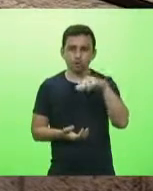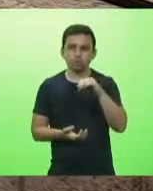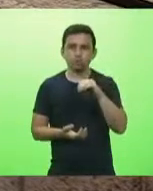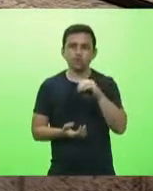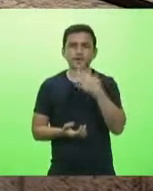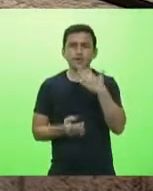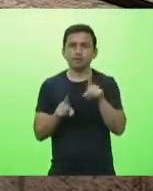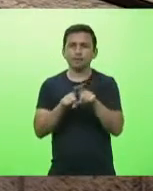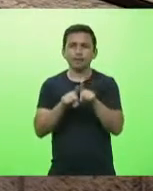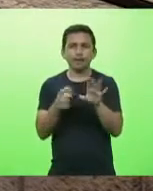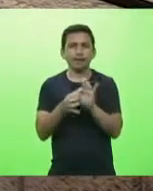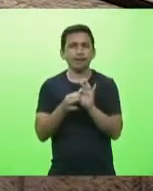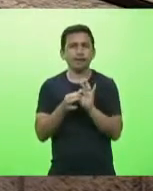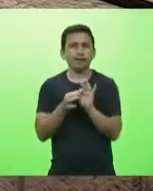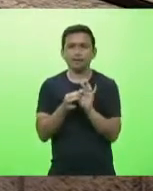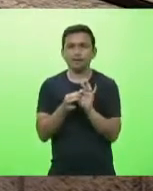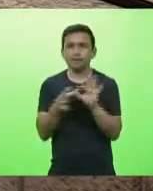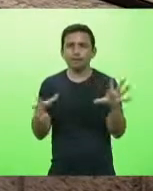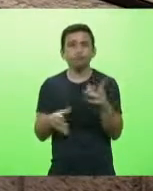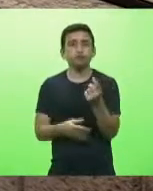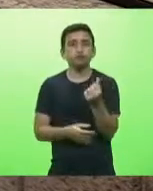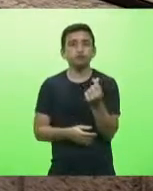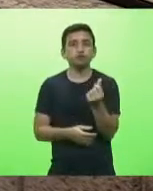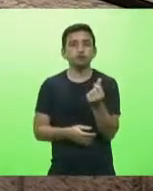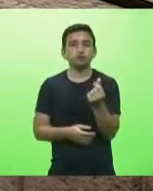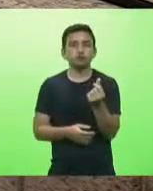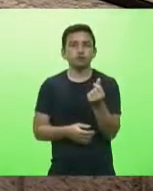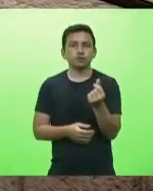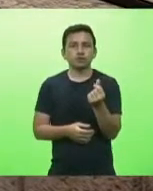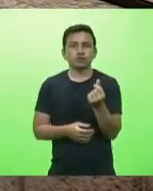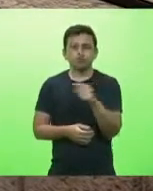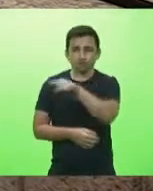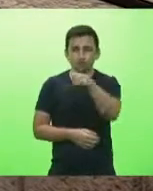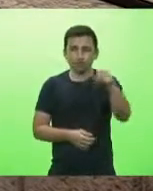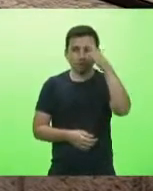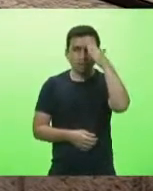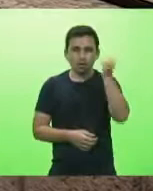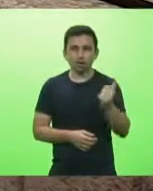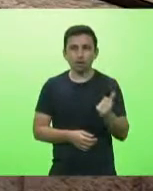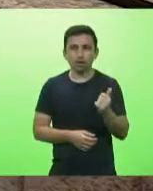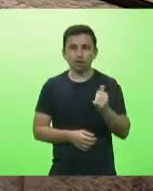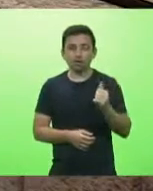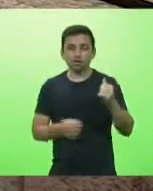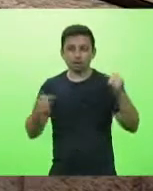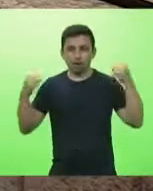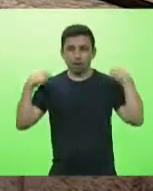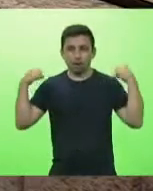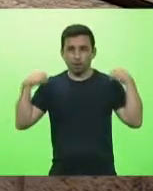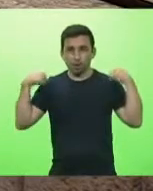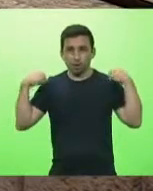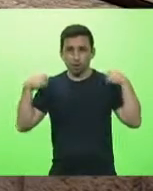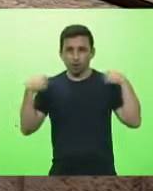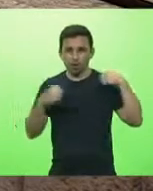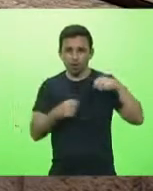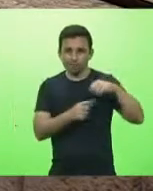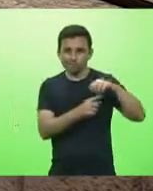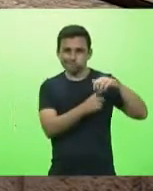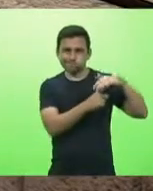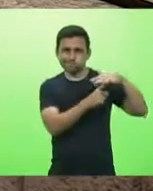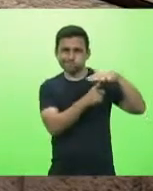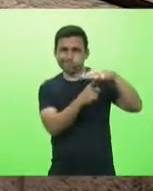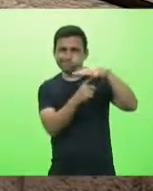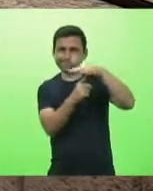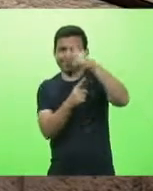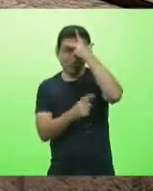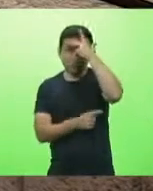liberação dos recursos para os senhores terem uma ideia em Chapecó as aeronaves levando as pessoas